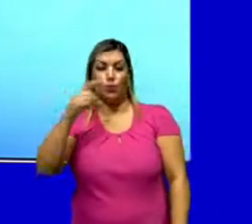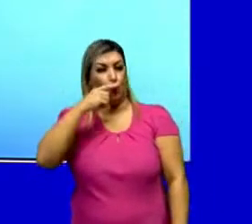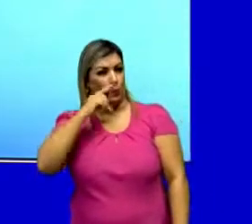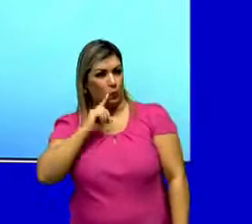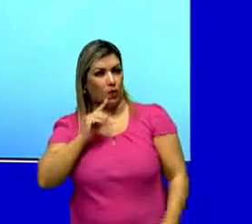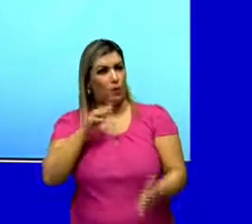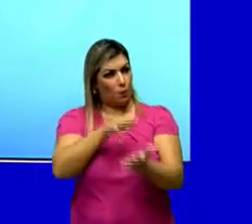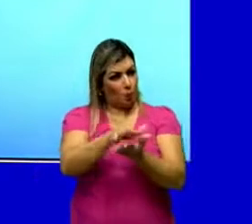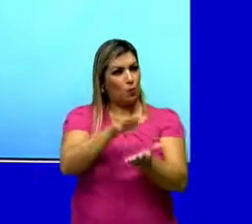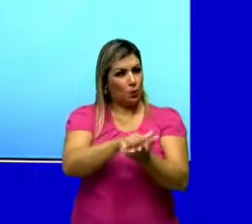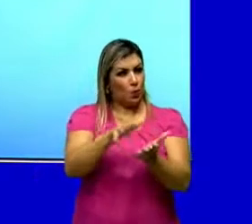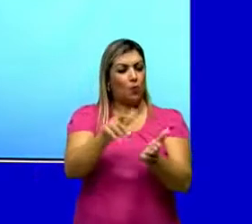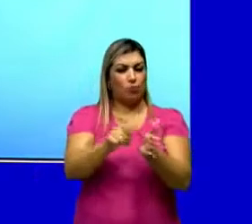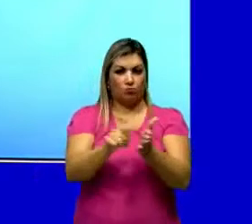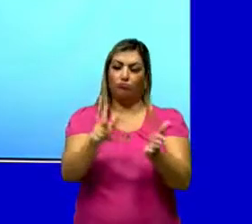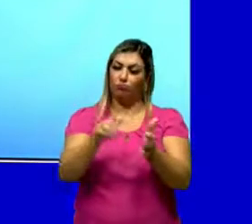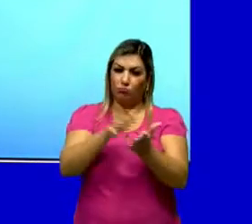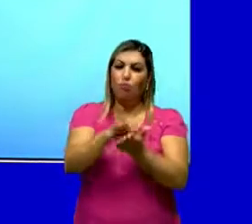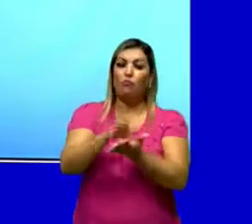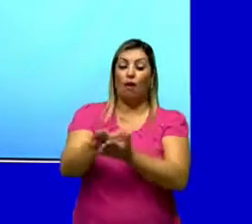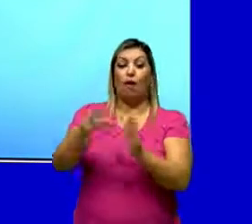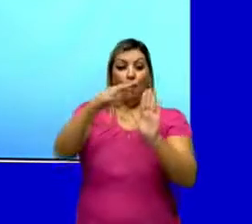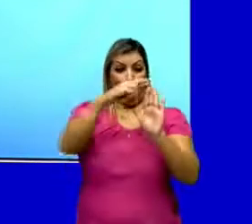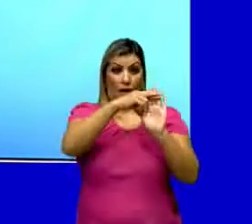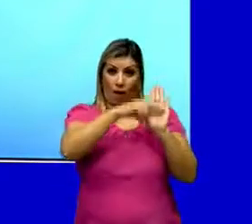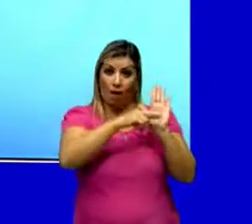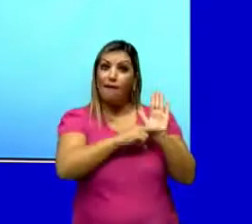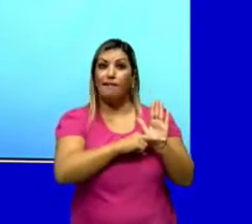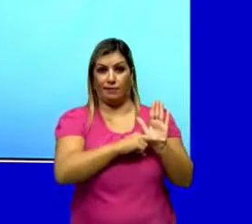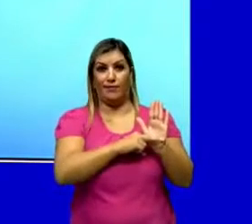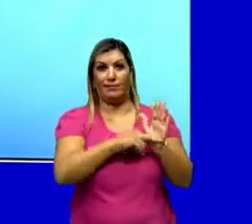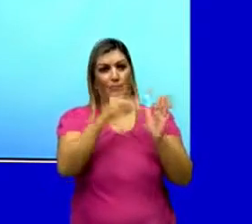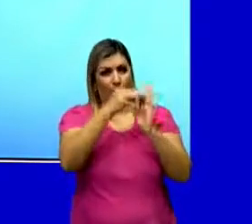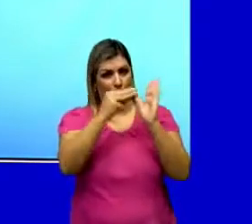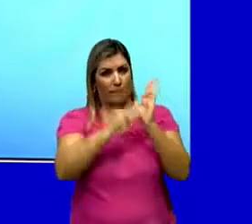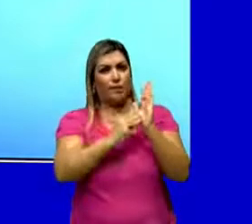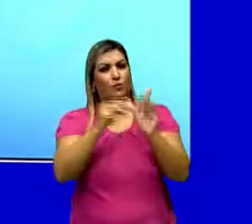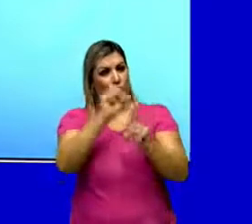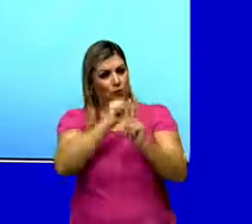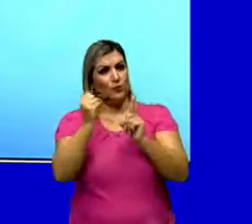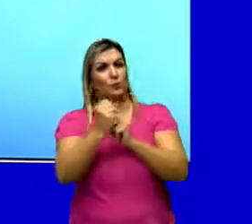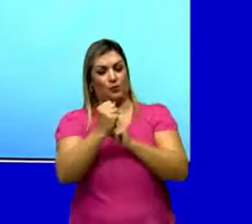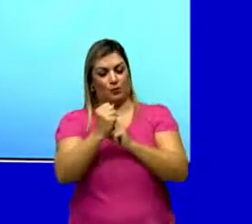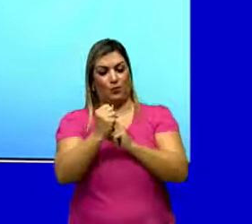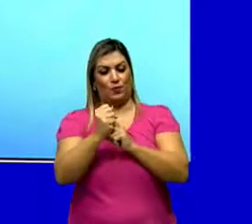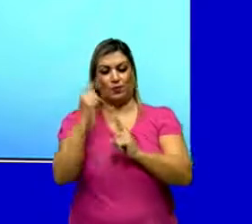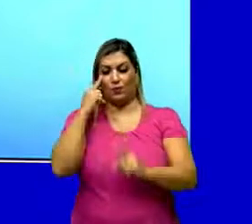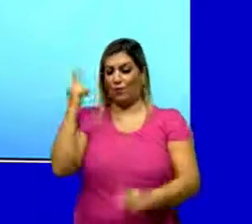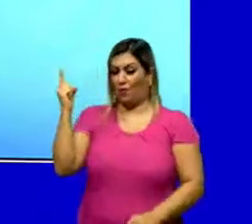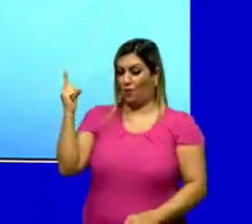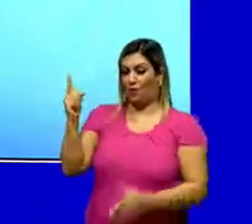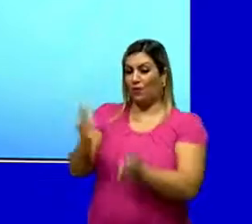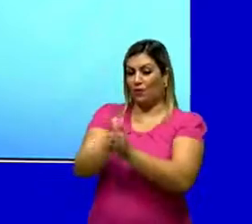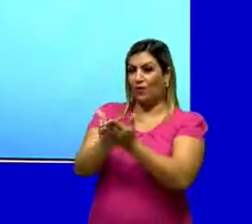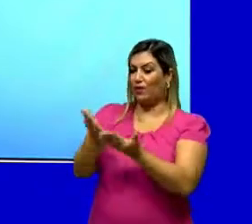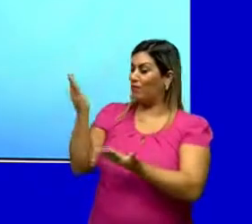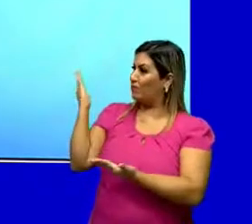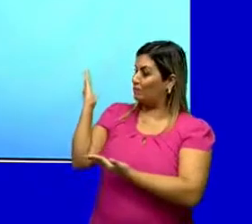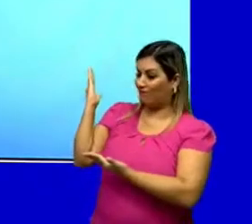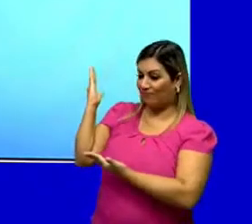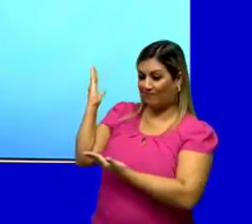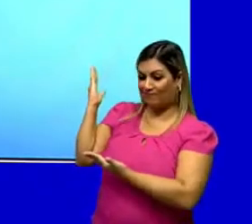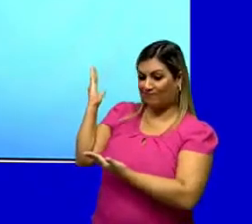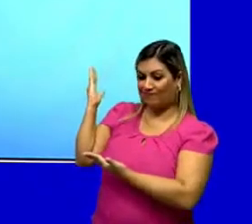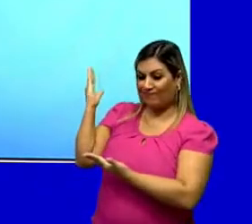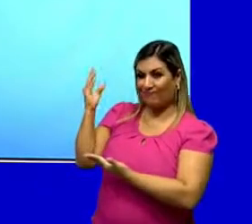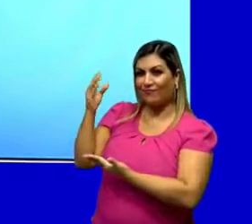um estudo chamado As Regras do Método Sociológico. Eu coloquei até aqui pra vocês o livrinho, né? Pra vocês